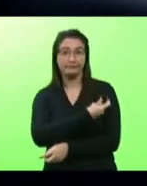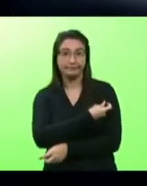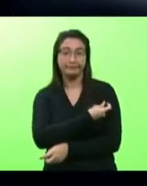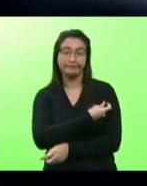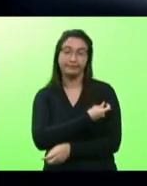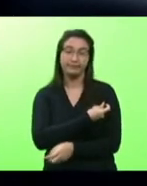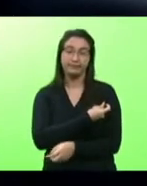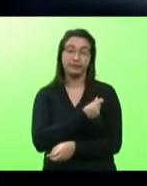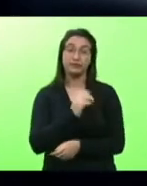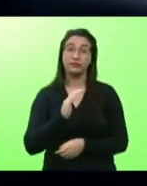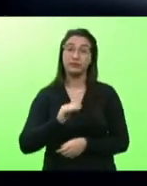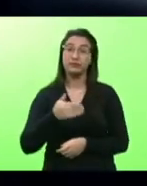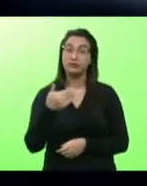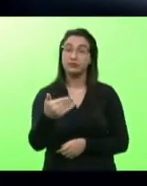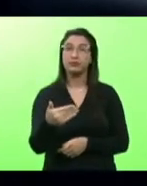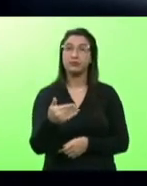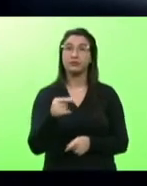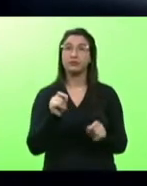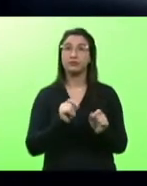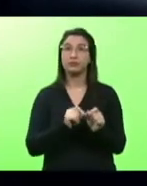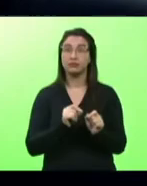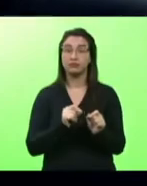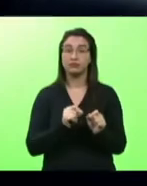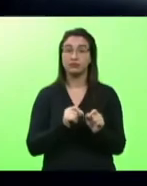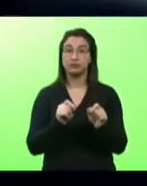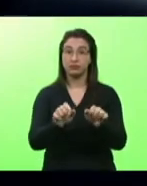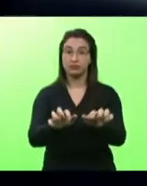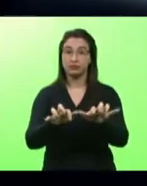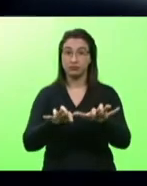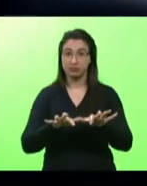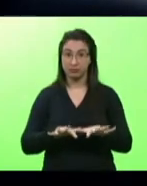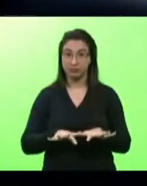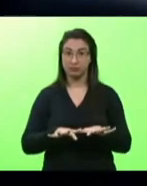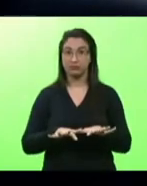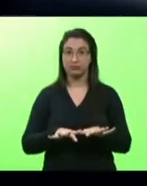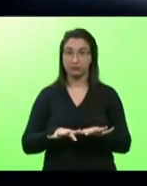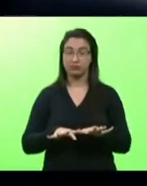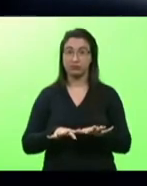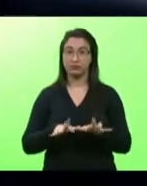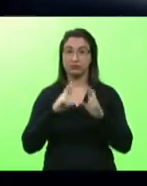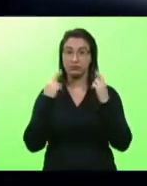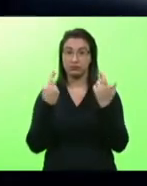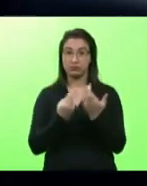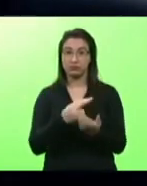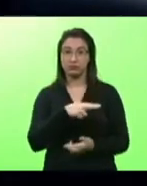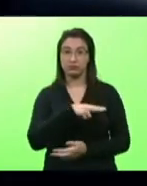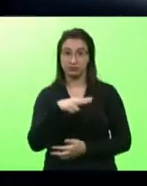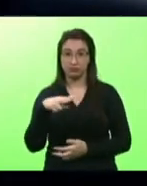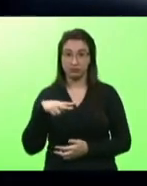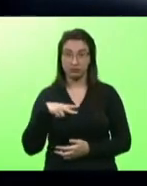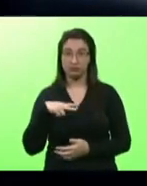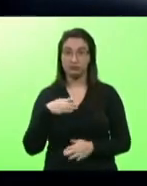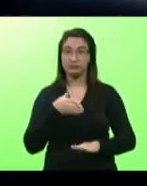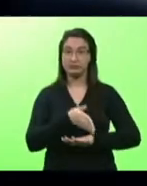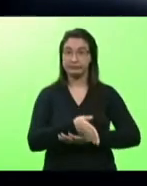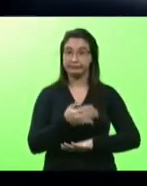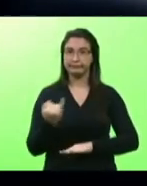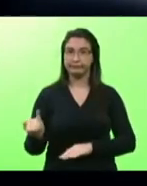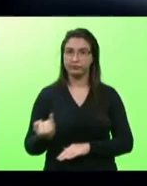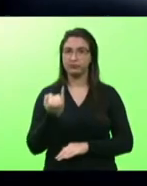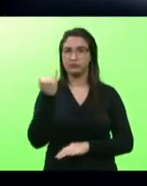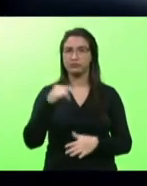depois fizemos uma audiência pública com uma participação muito importante de